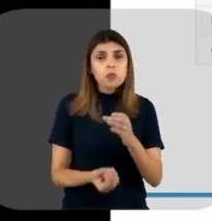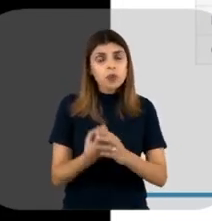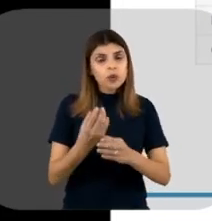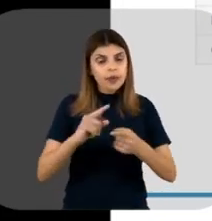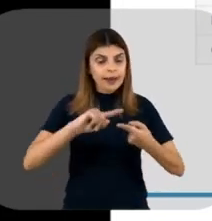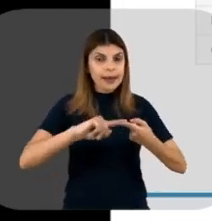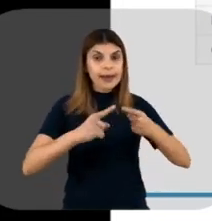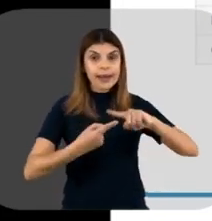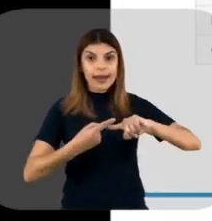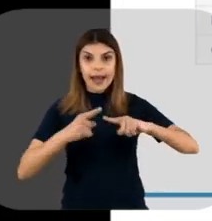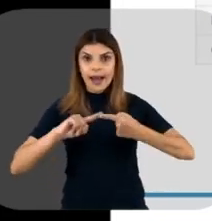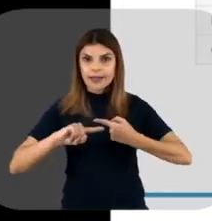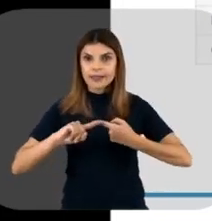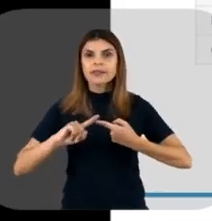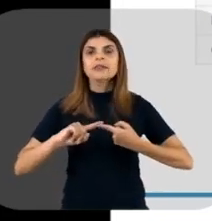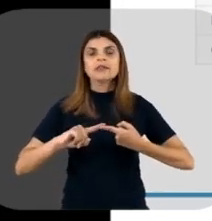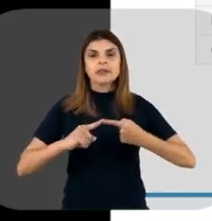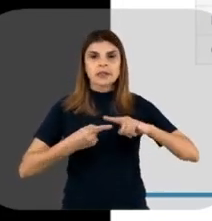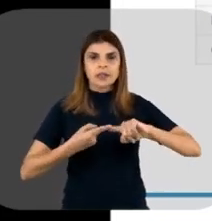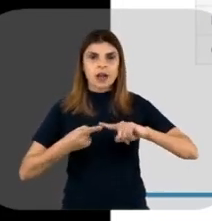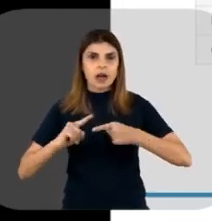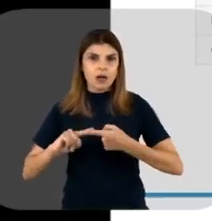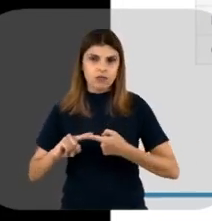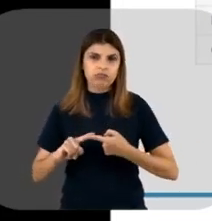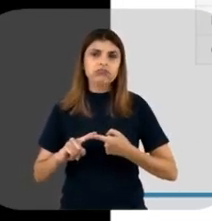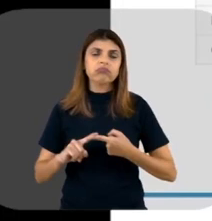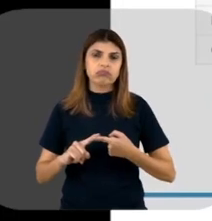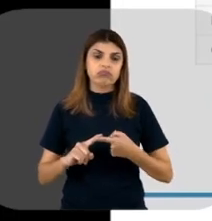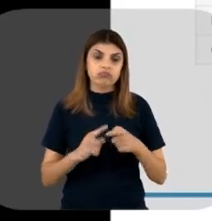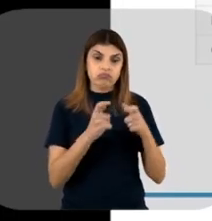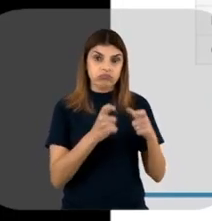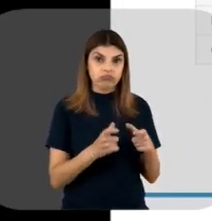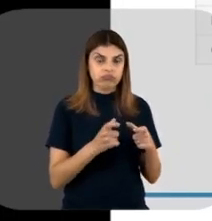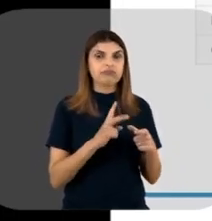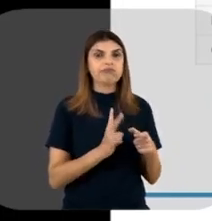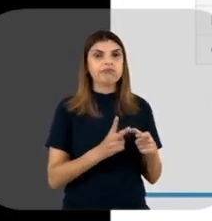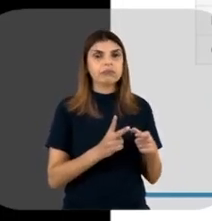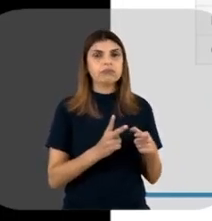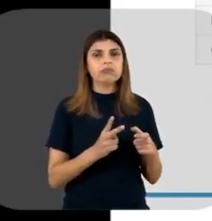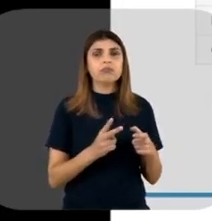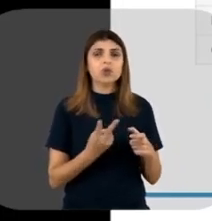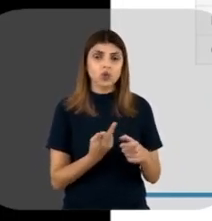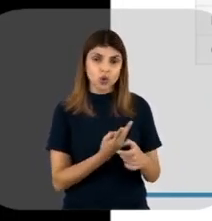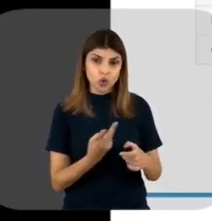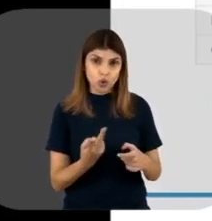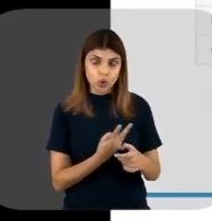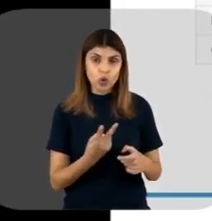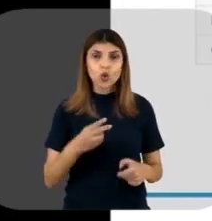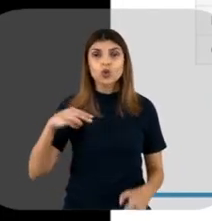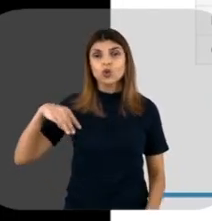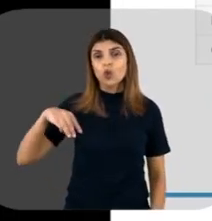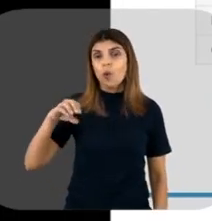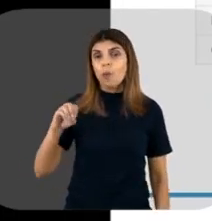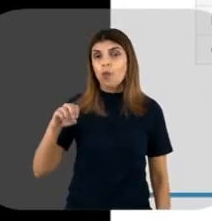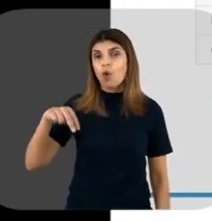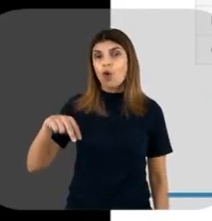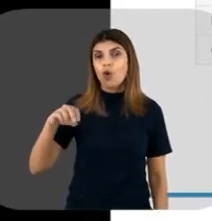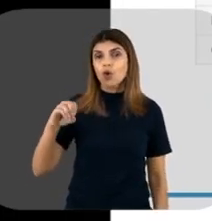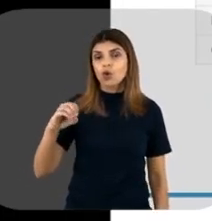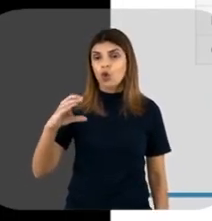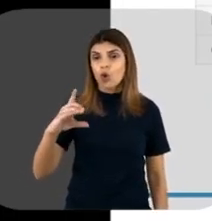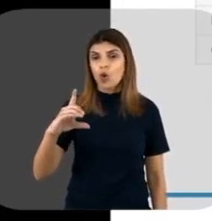produzidos para ligação a essa região. Então, são dois